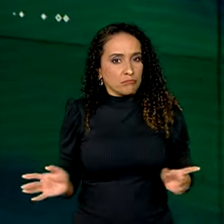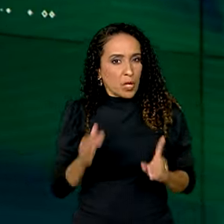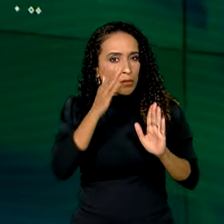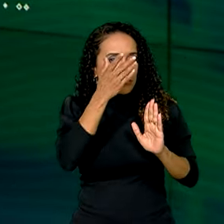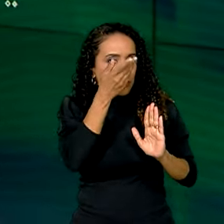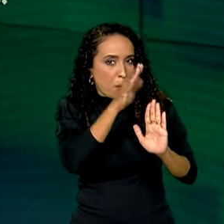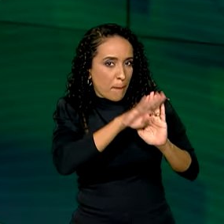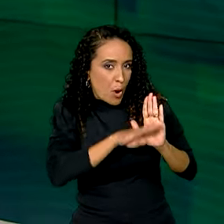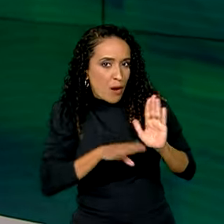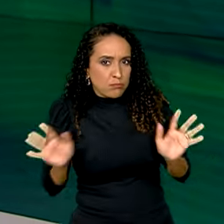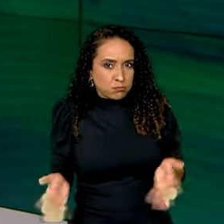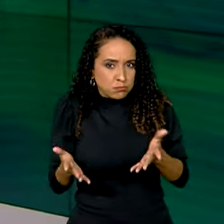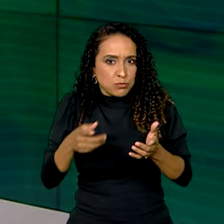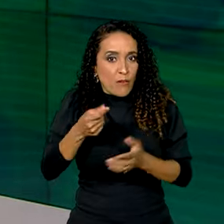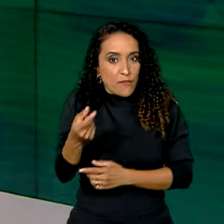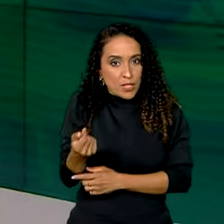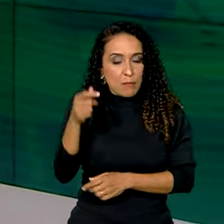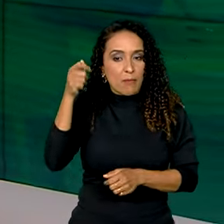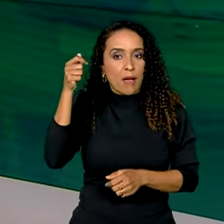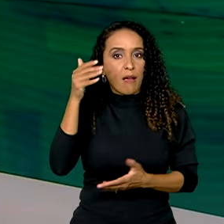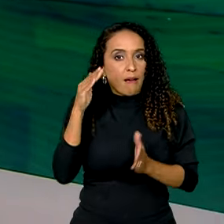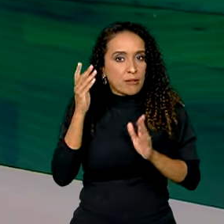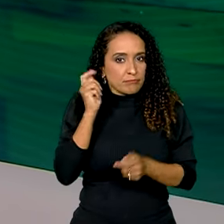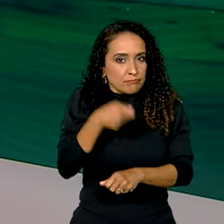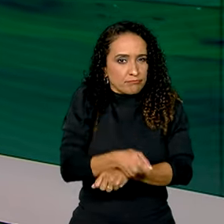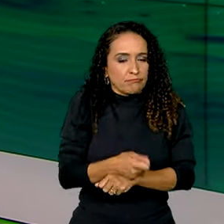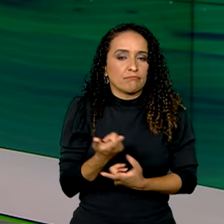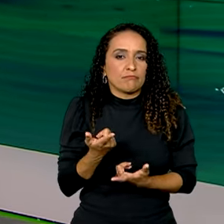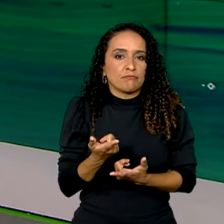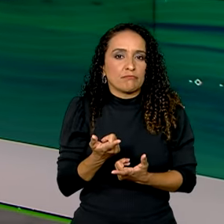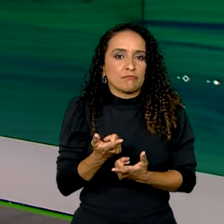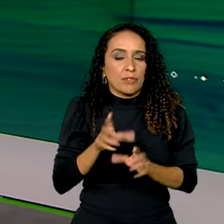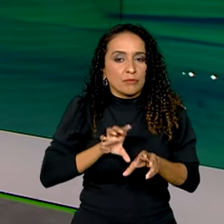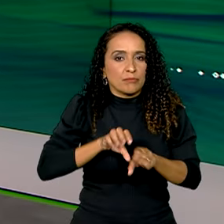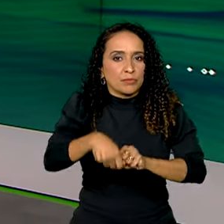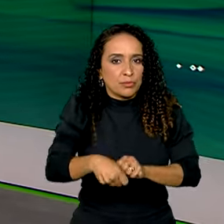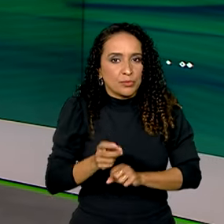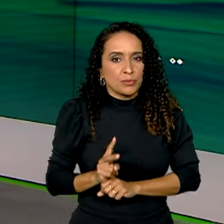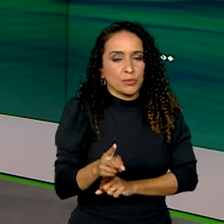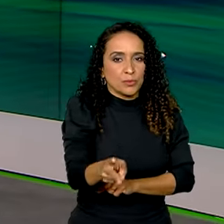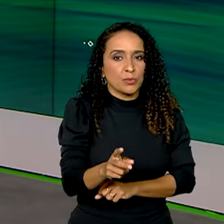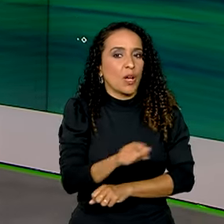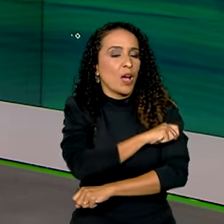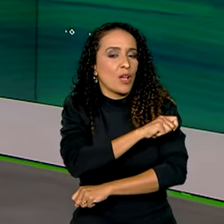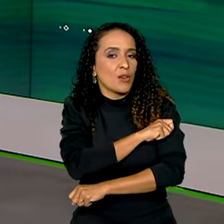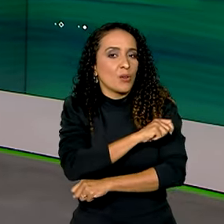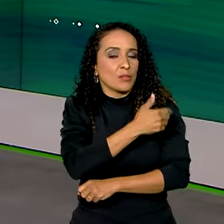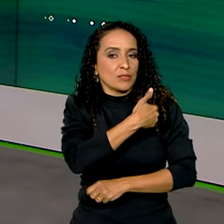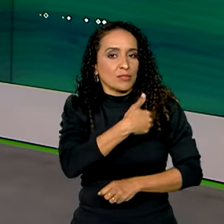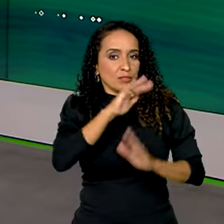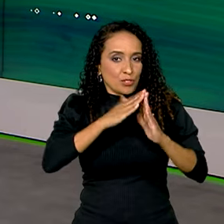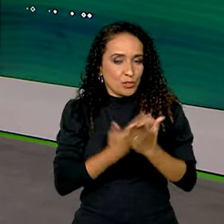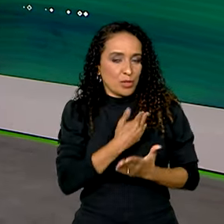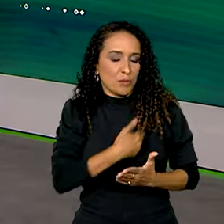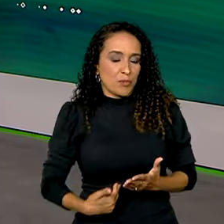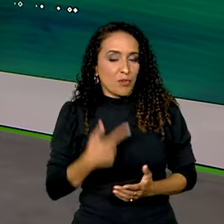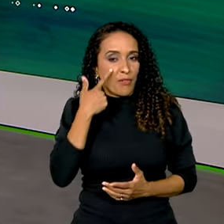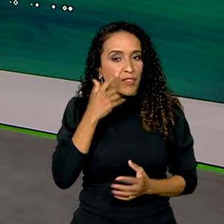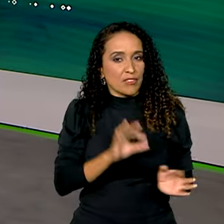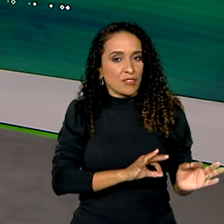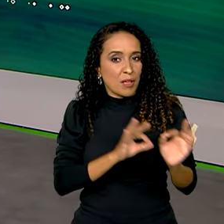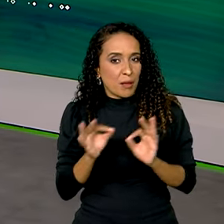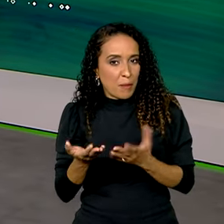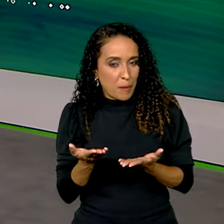financeiro para garantir a permanência e a conclusão do ensino médio por estudantes da rede pública. Veja na